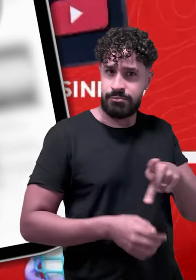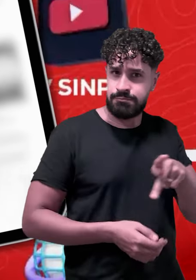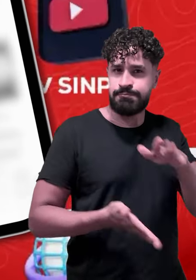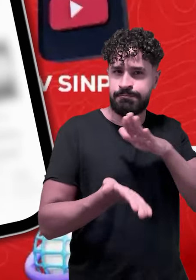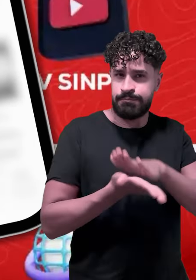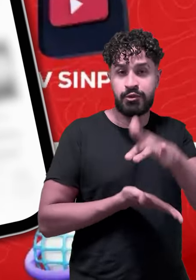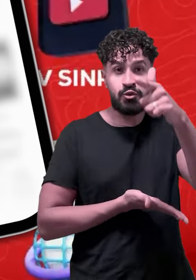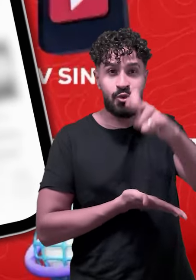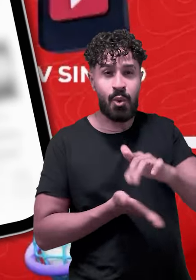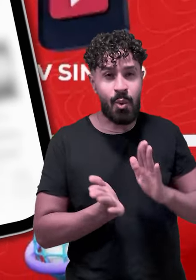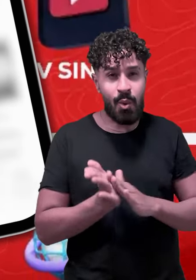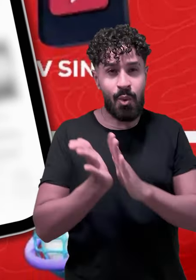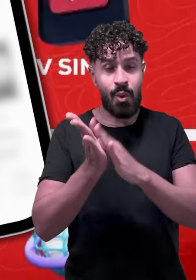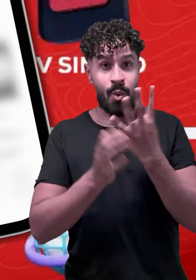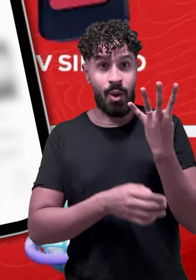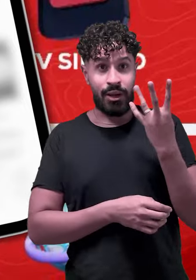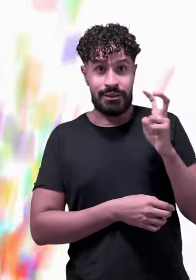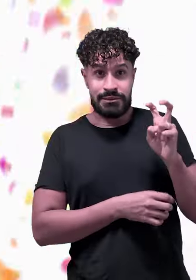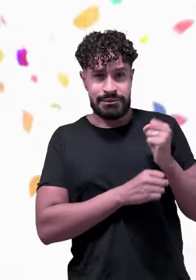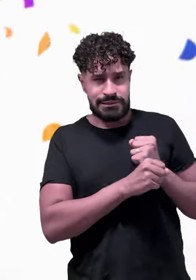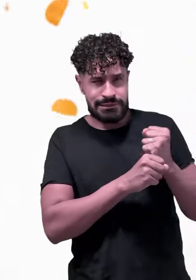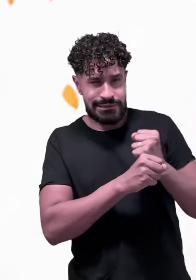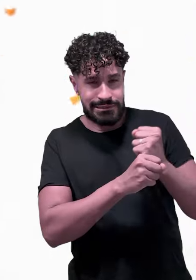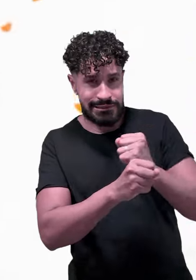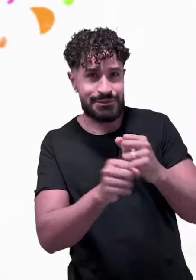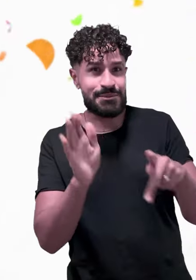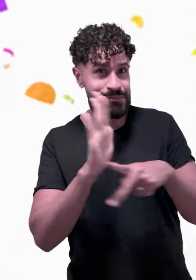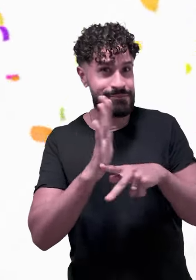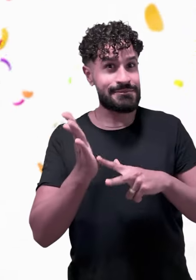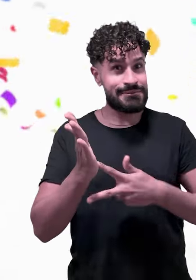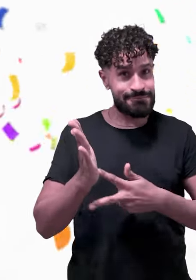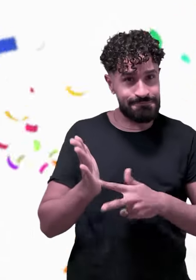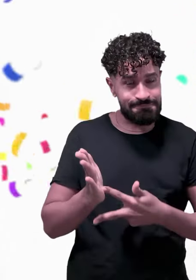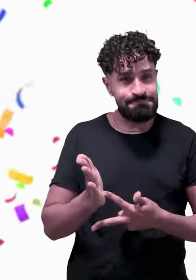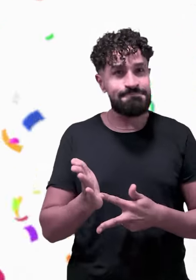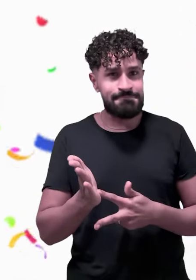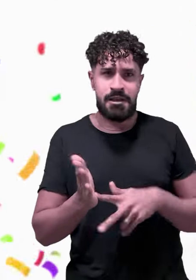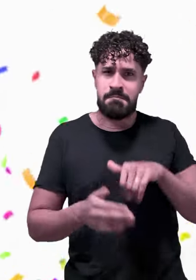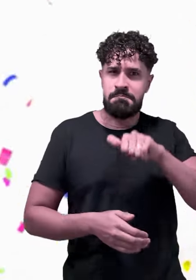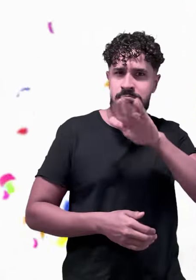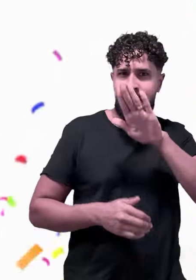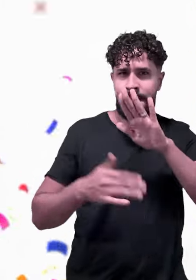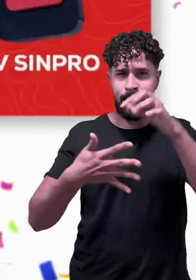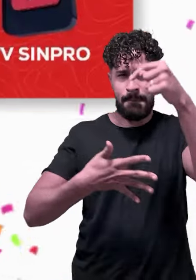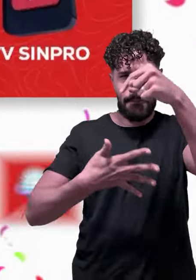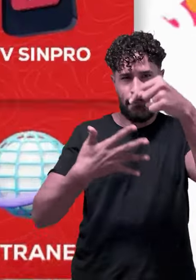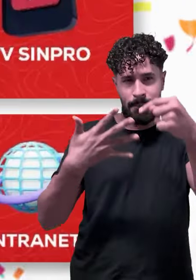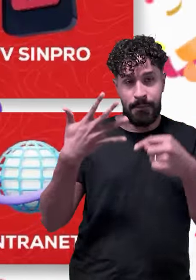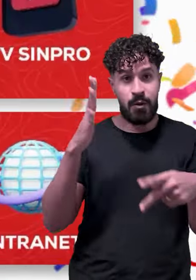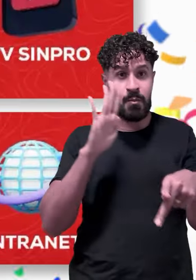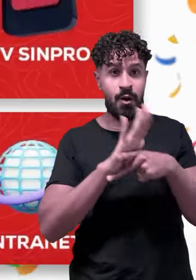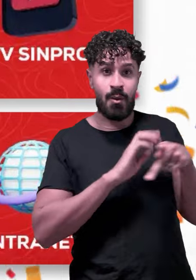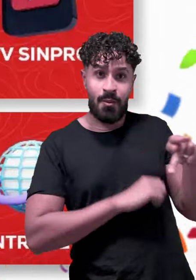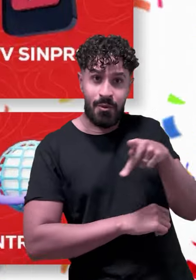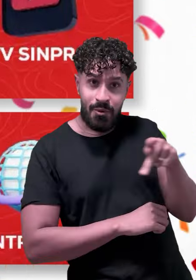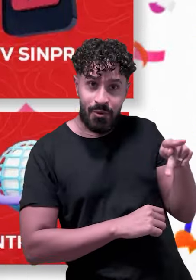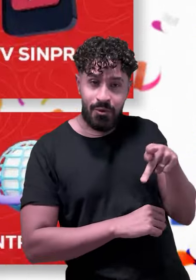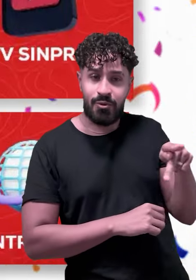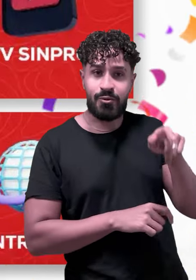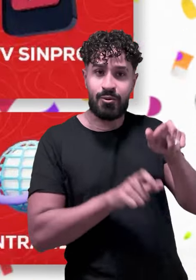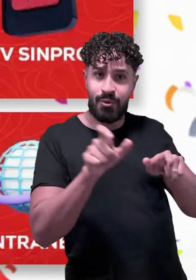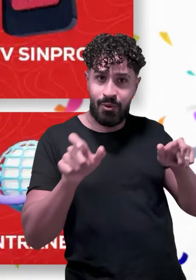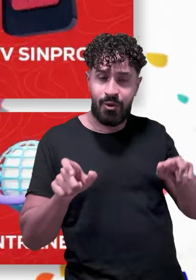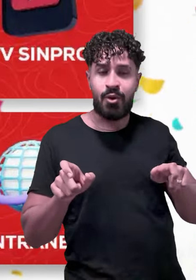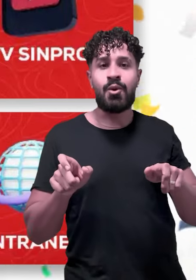aplicativo do Simpro está sendo relançado em comemoração aos 45 anos do sindicato, com muito mais funcionalidades para